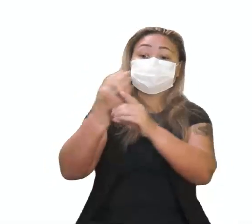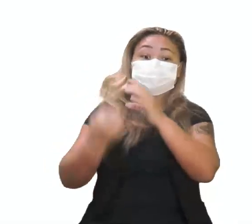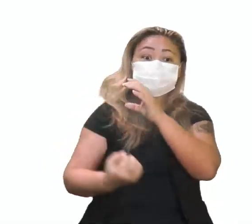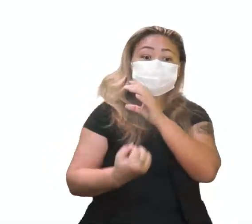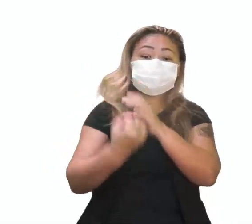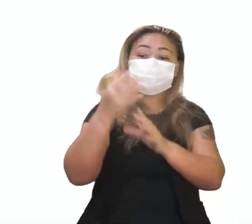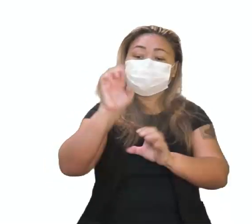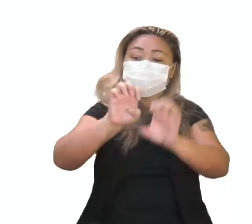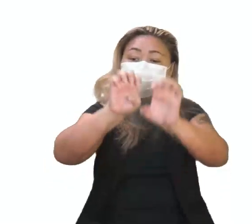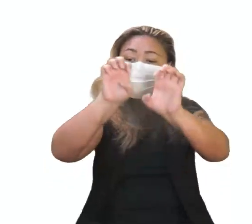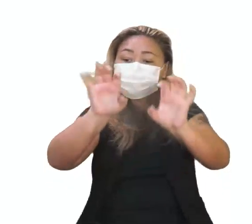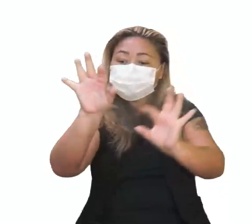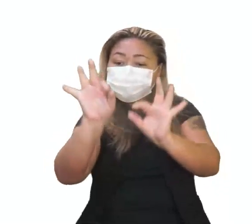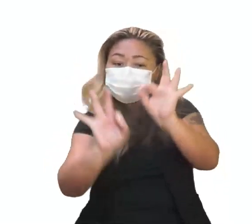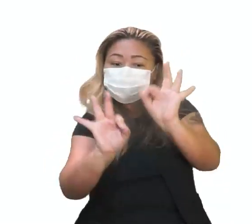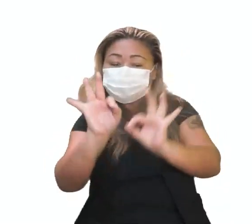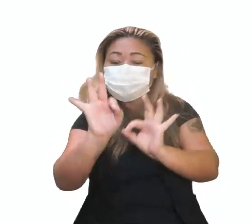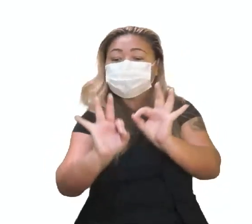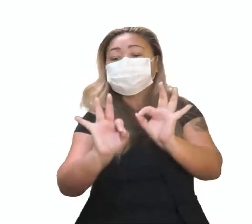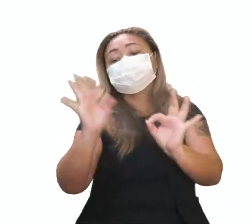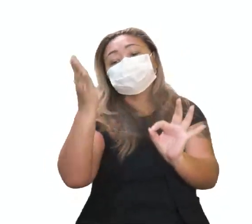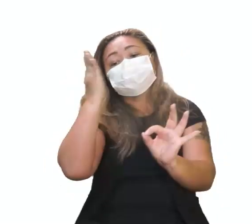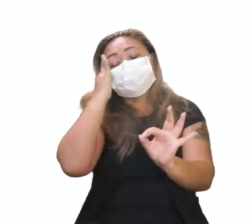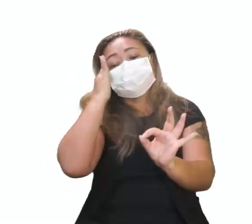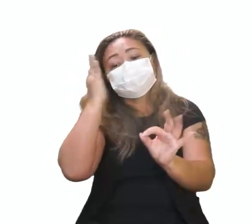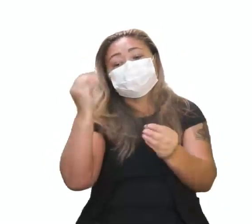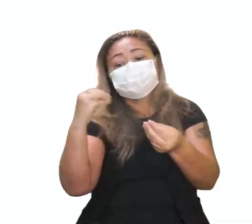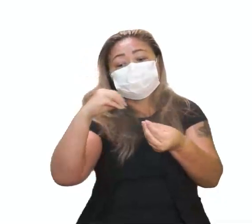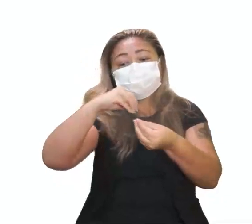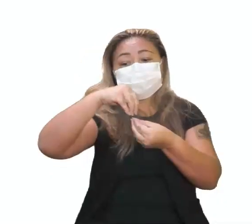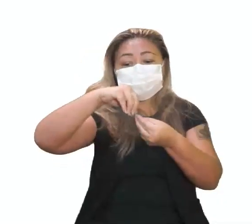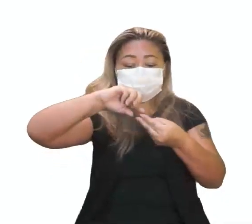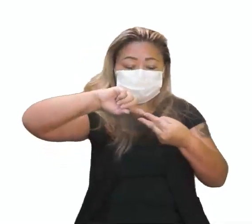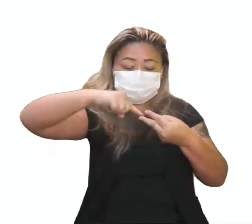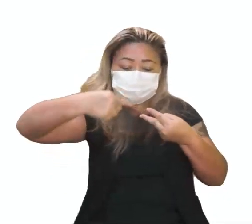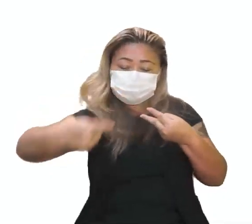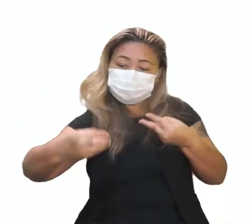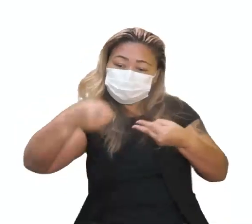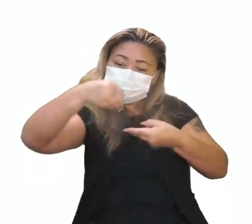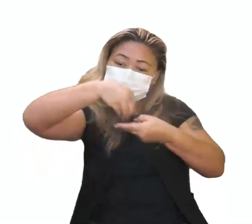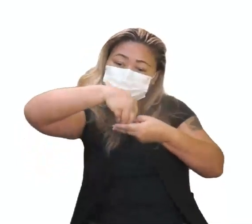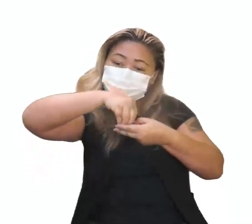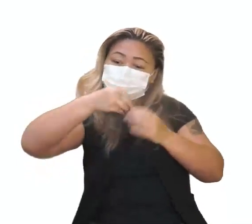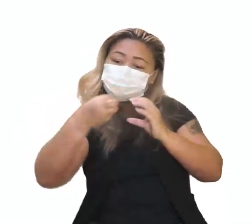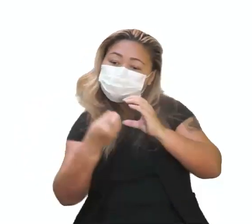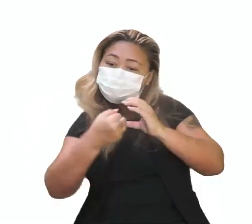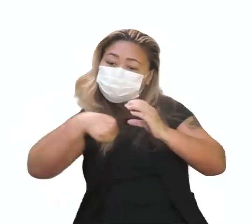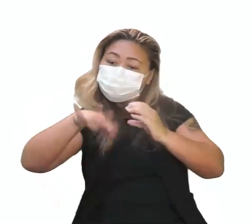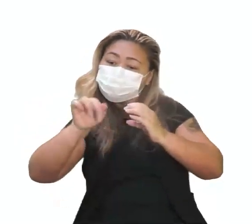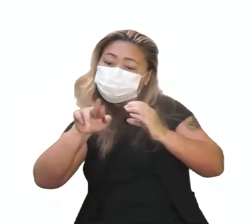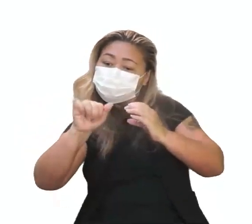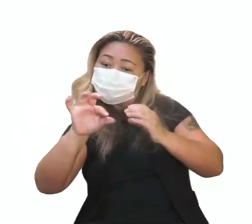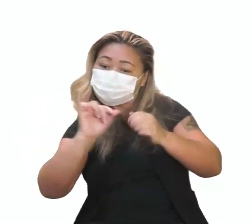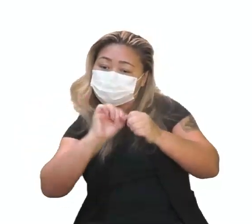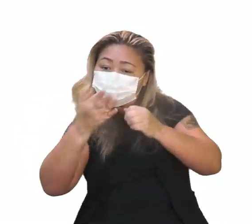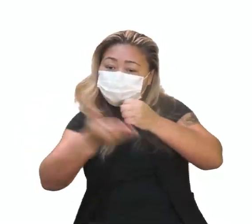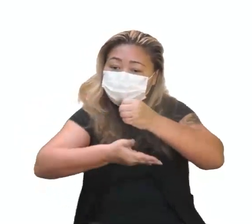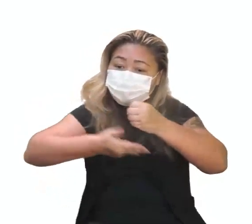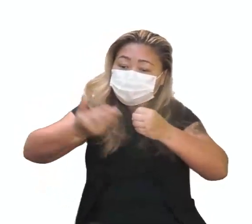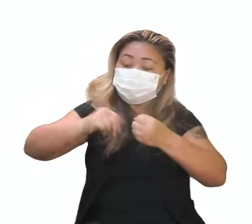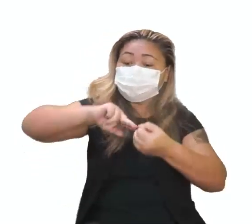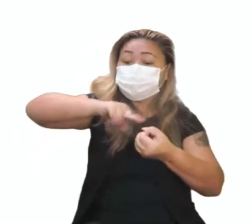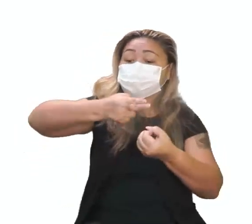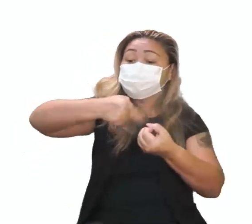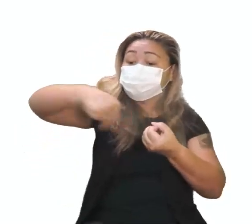estruturação do material genético. Que hoje nós sabemos que ele é formado por nucleotídeos, onde você tem um grupo fosfato, onde você tem uma base